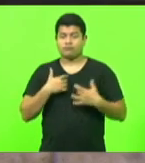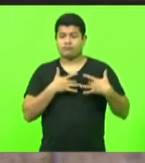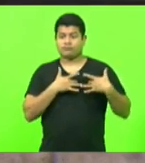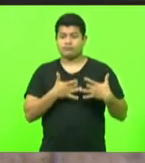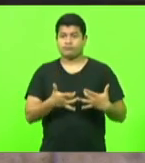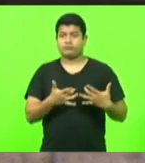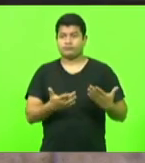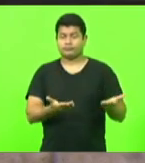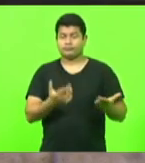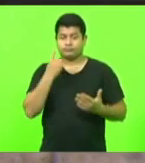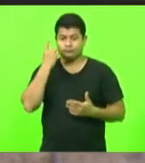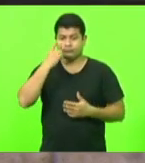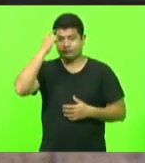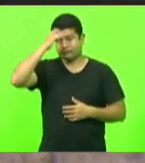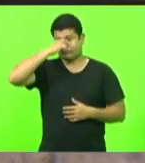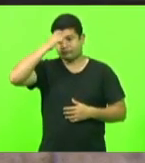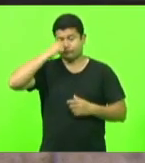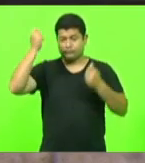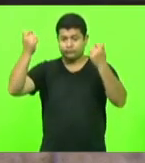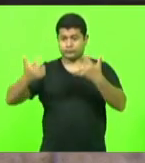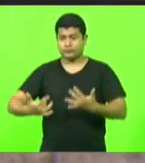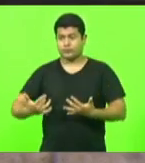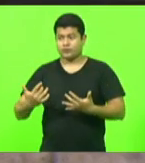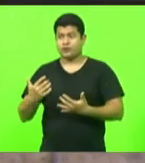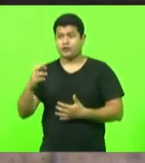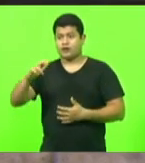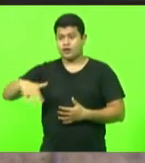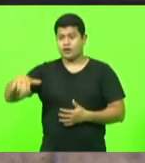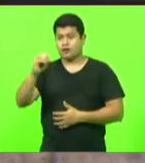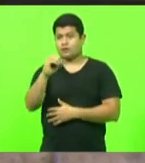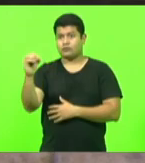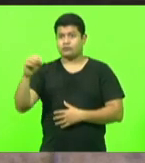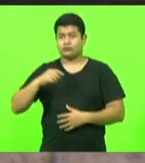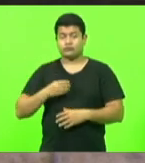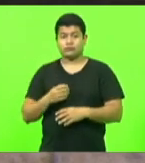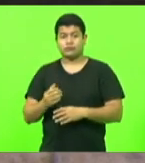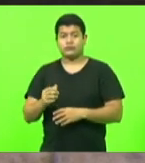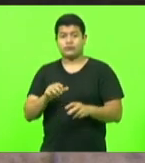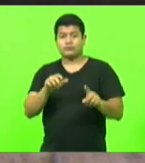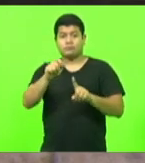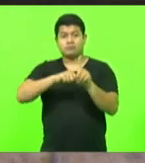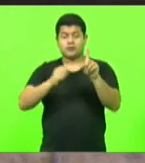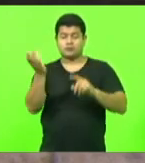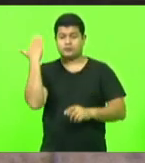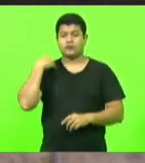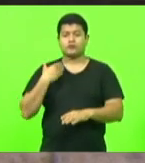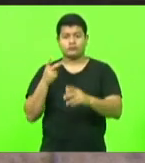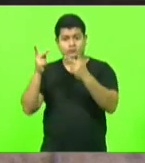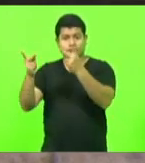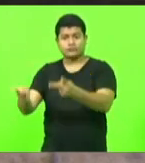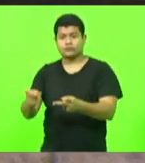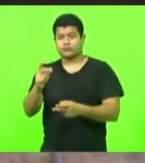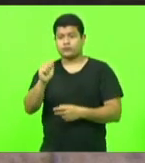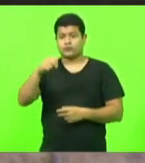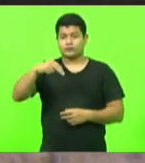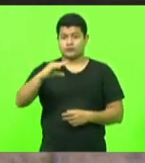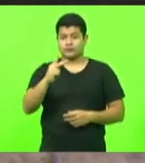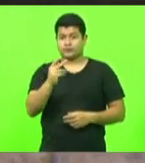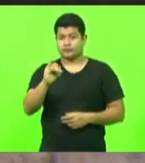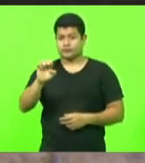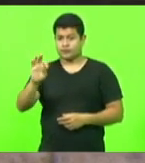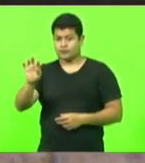deputado Codilac, com a região do extremo-oeste, também estivemos lá em Anchieta um mês atrás, e são fortes as imagens,